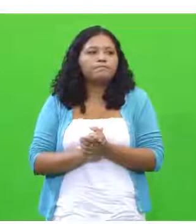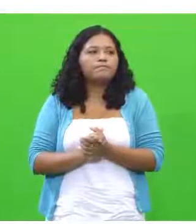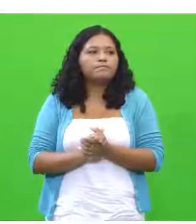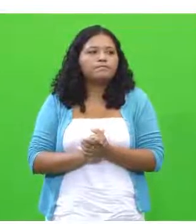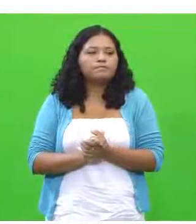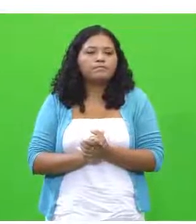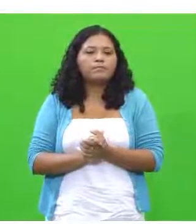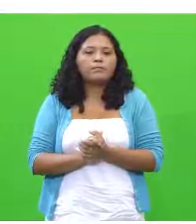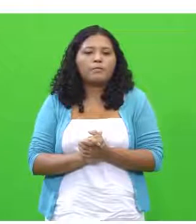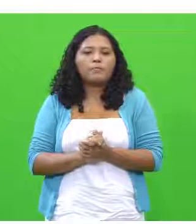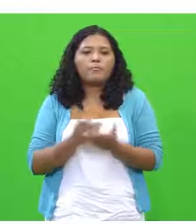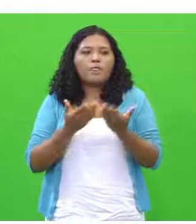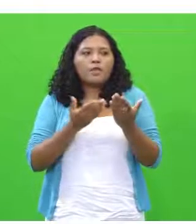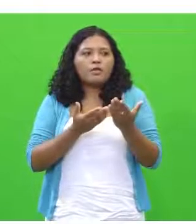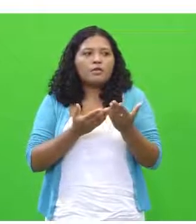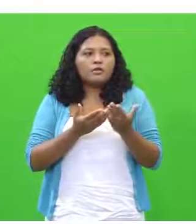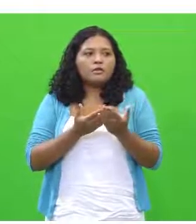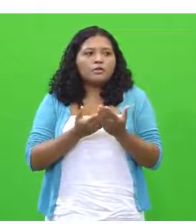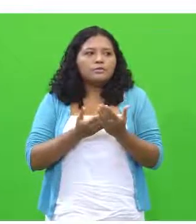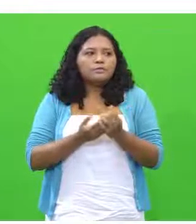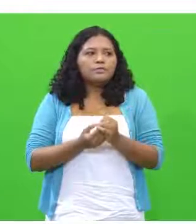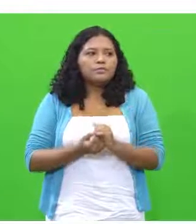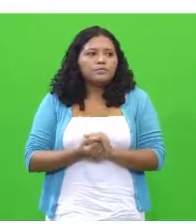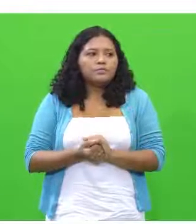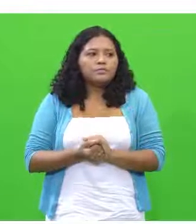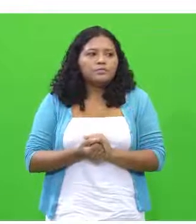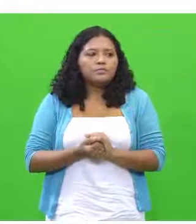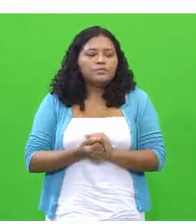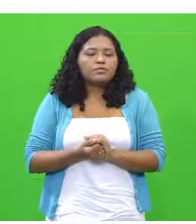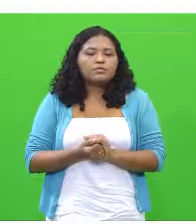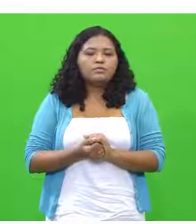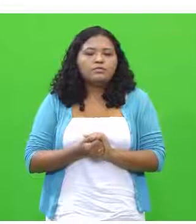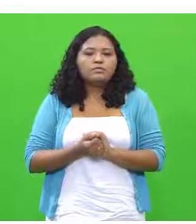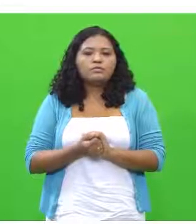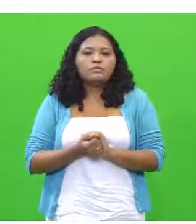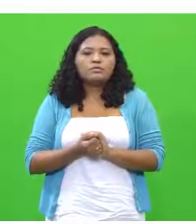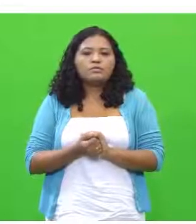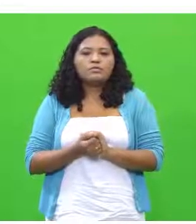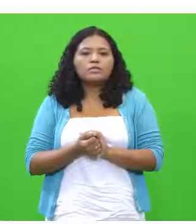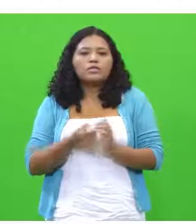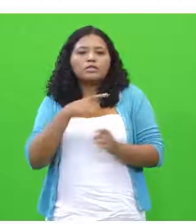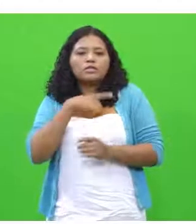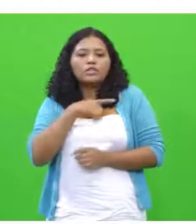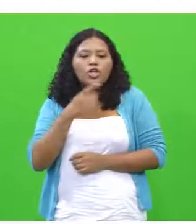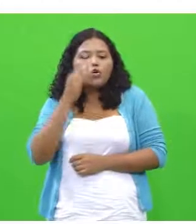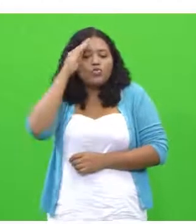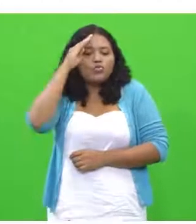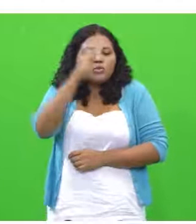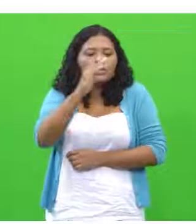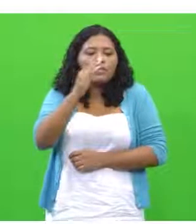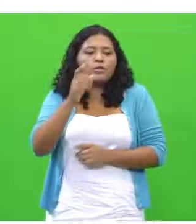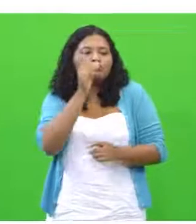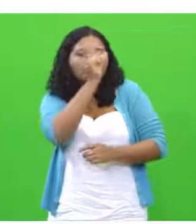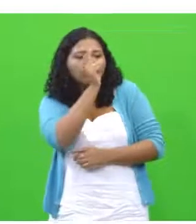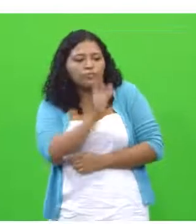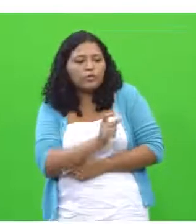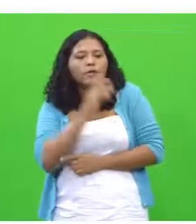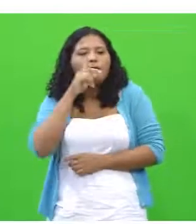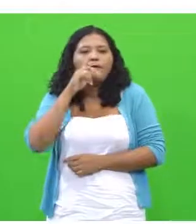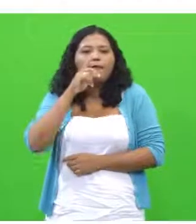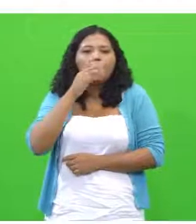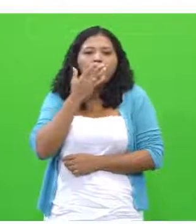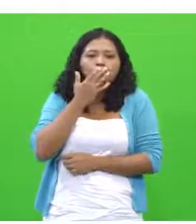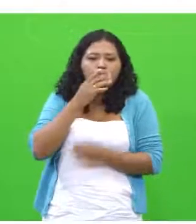seguinte, que é a que está sendo mostrada para vocês, o nós pontuamos como os pontos principais. Em verde, a